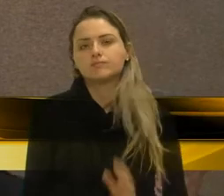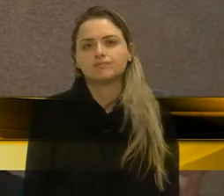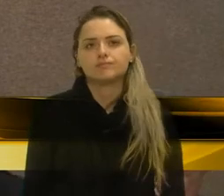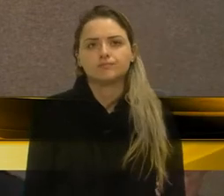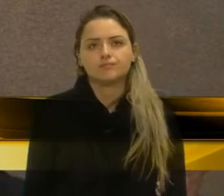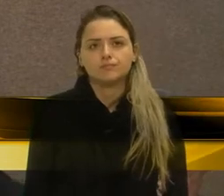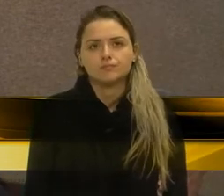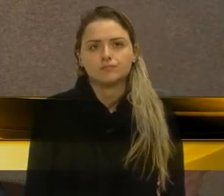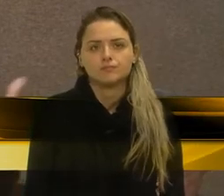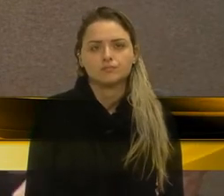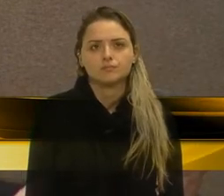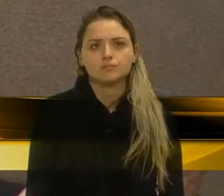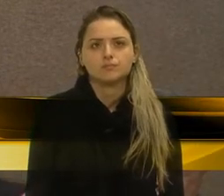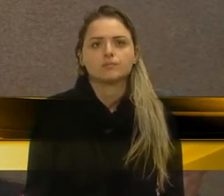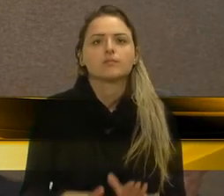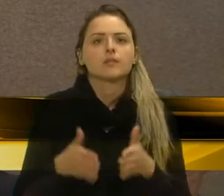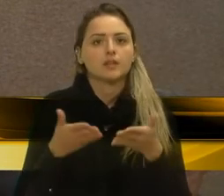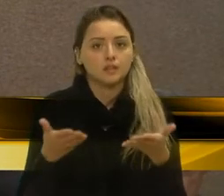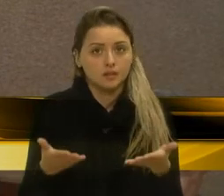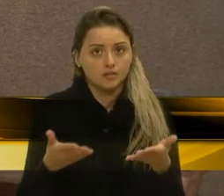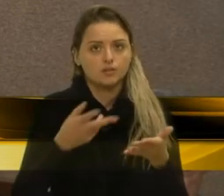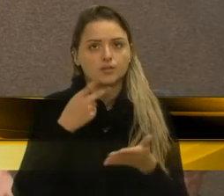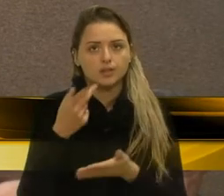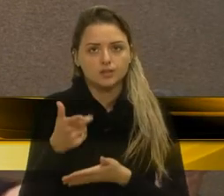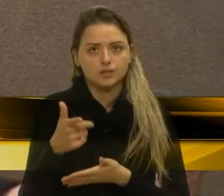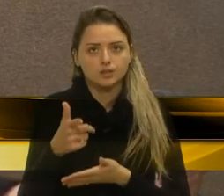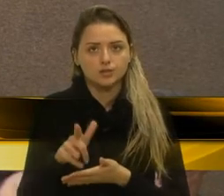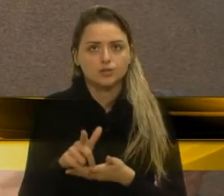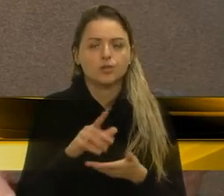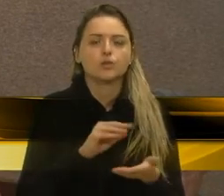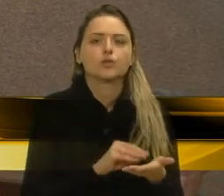e, então, reforçando, falta,